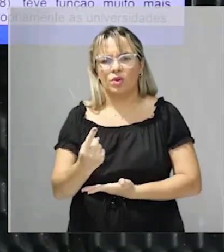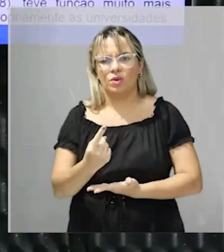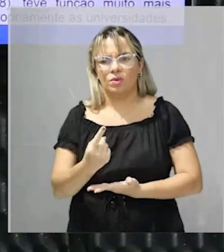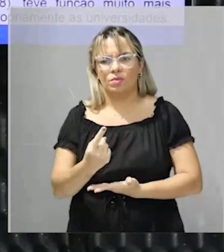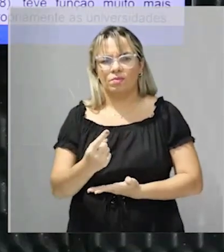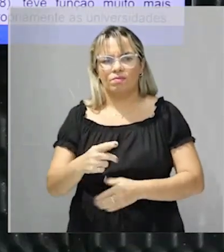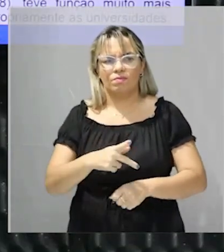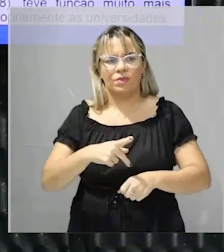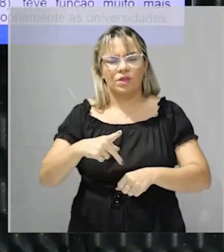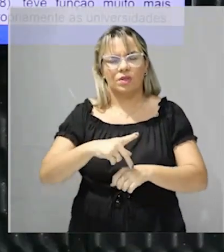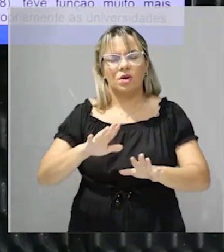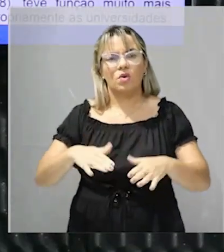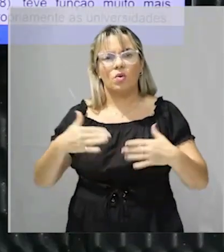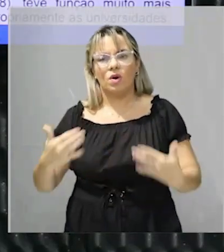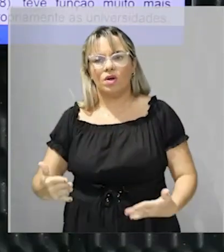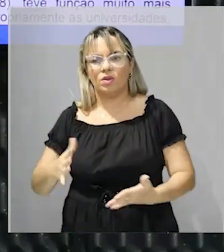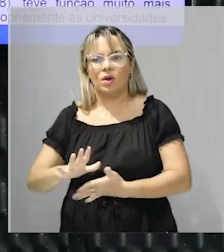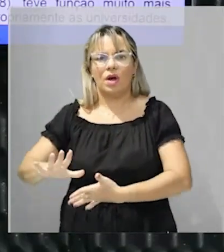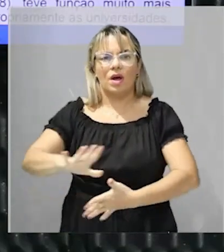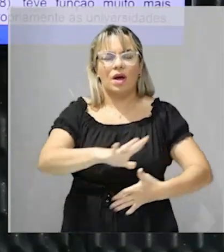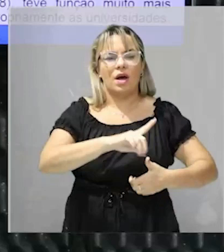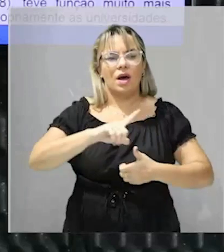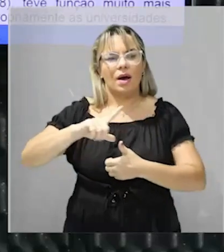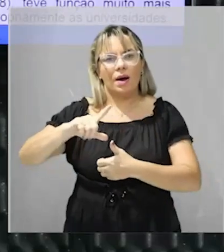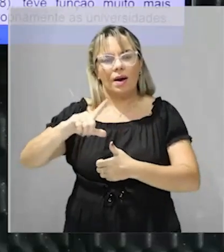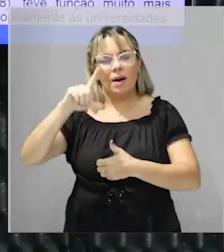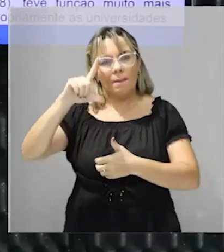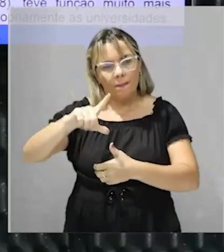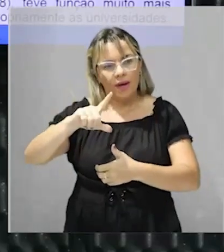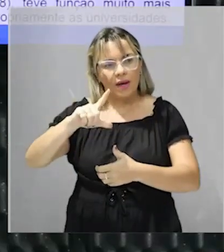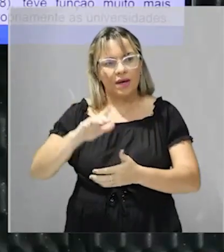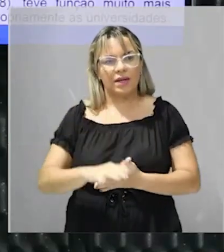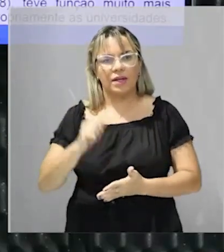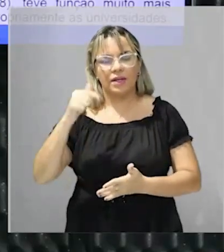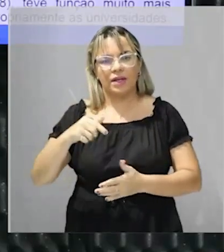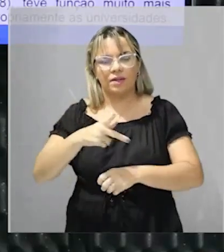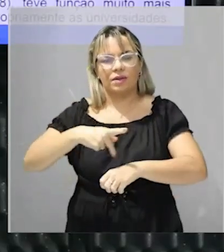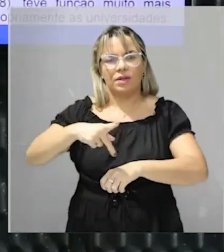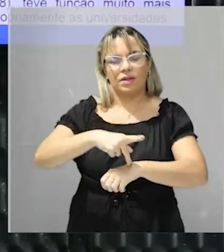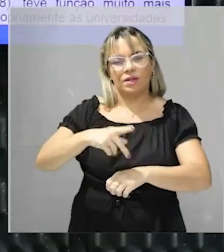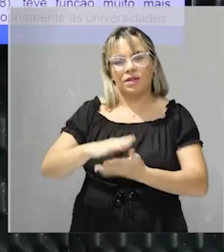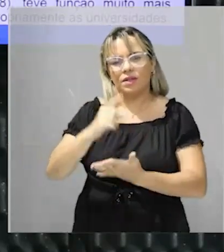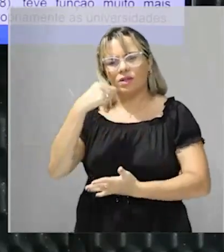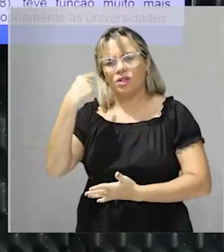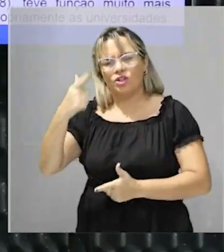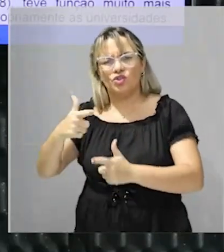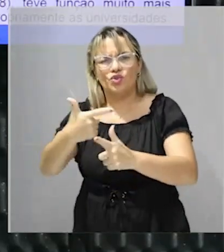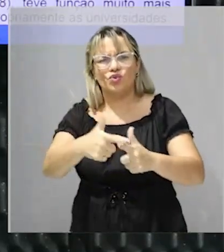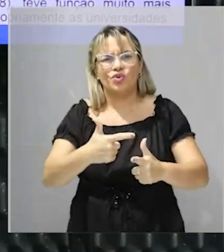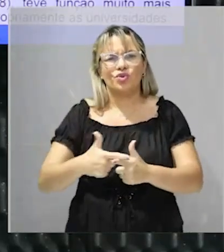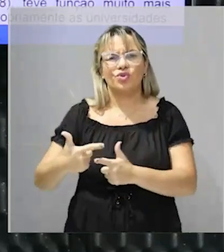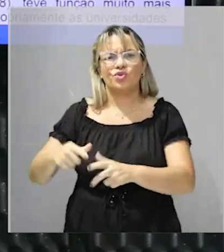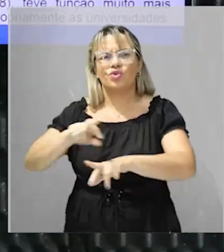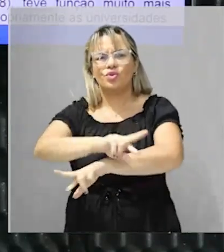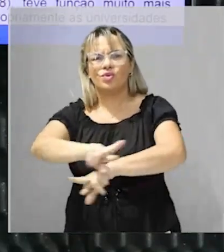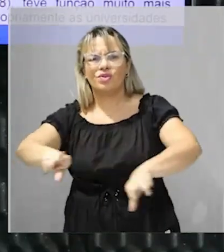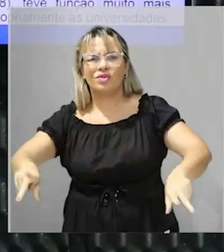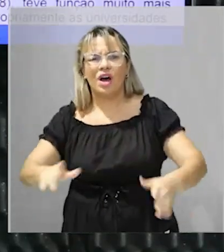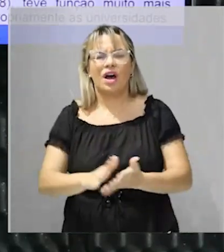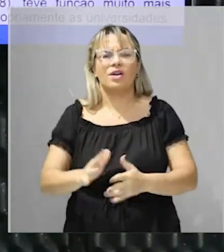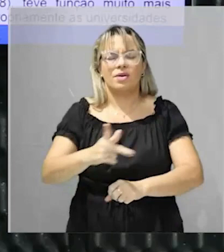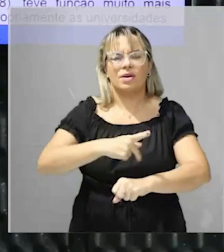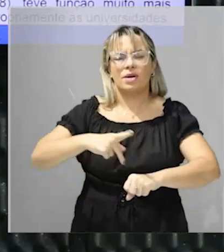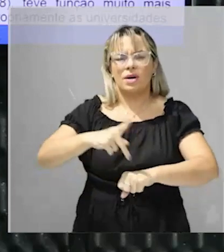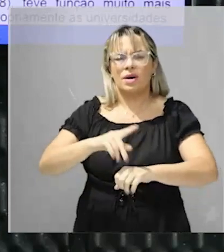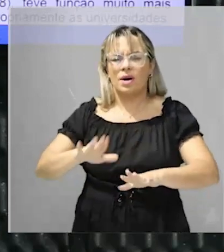enquanto a América Espanhola se dividiu em vários países? Ora, por que ele está fazendo essa pergunta?